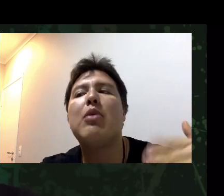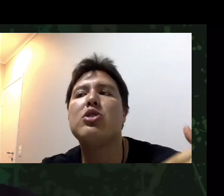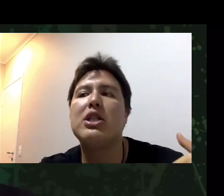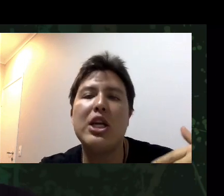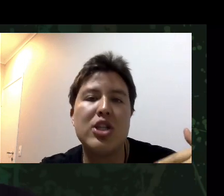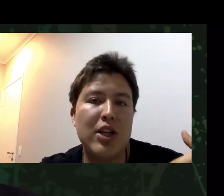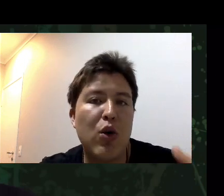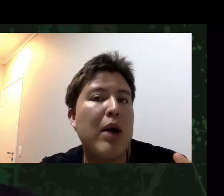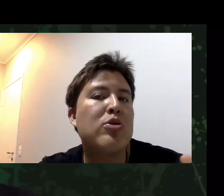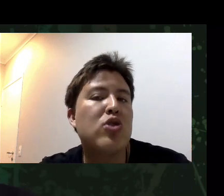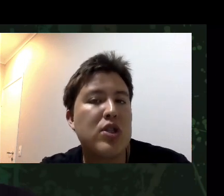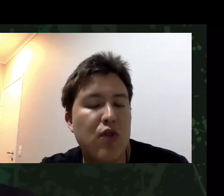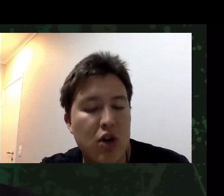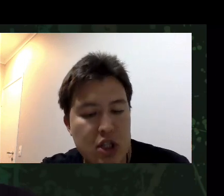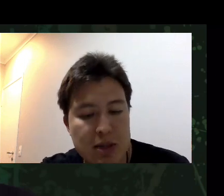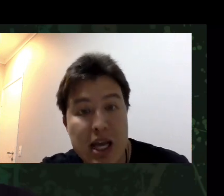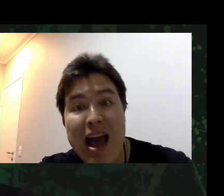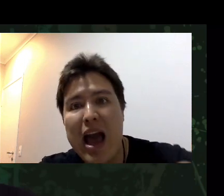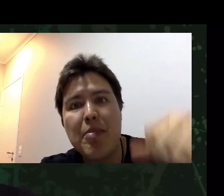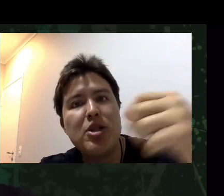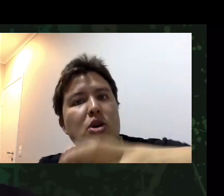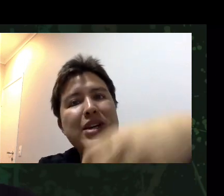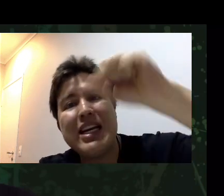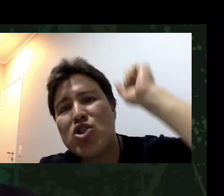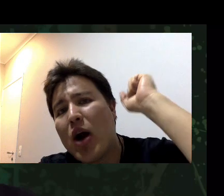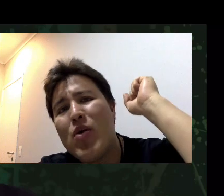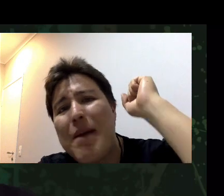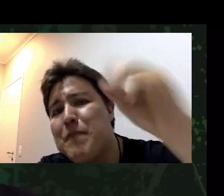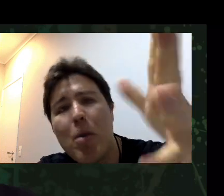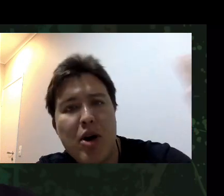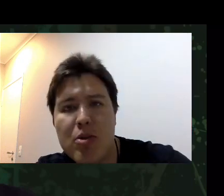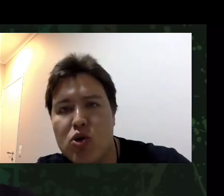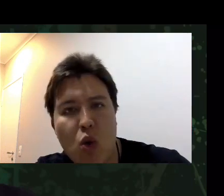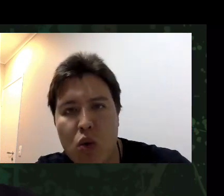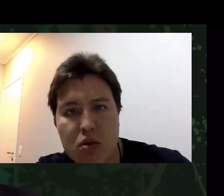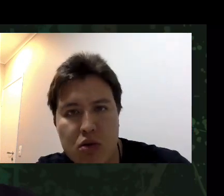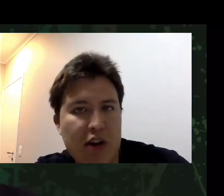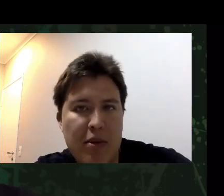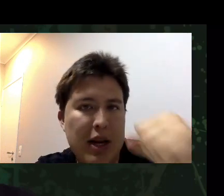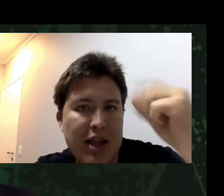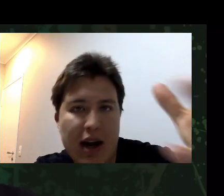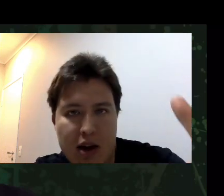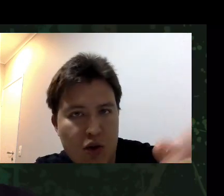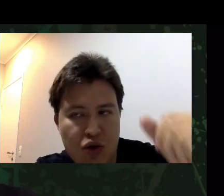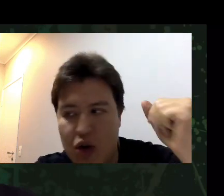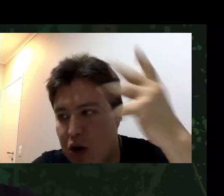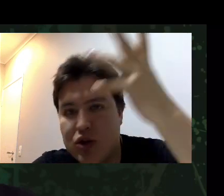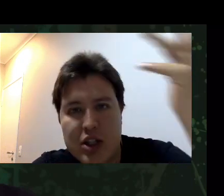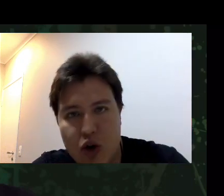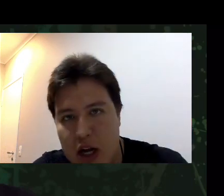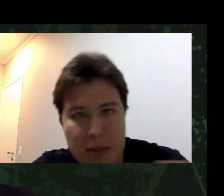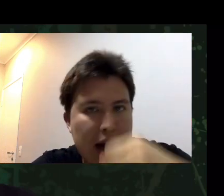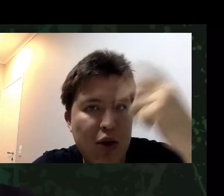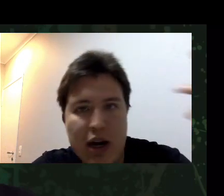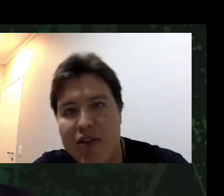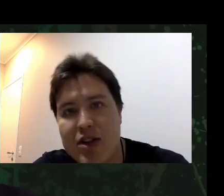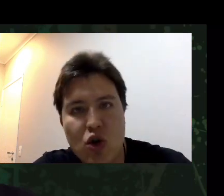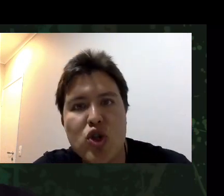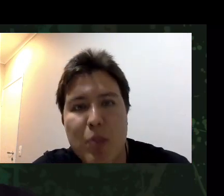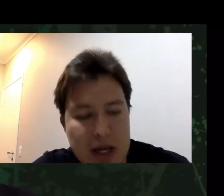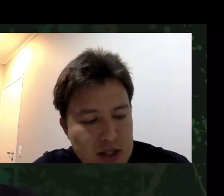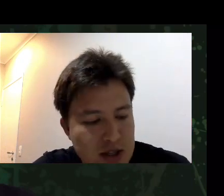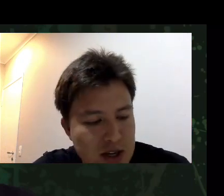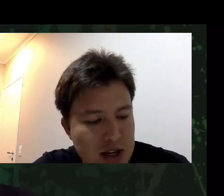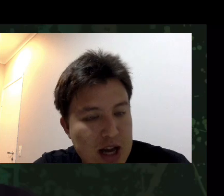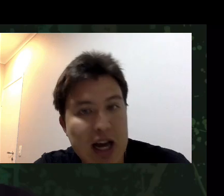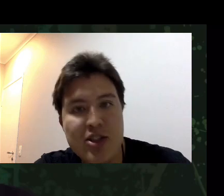assustar, você tende a ter emoções fortes, mas em Midsommar ele joga uma bomba no minuto um com a família dela, do que acontece com Enigma e o que ela faz